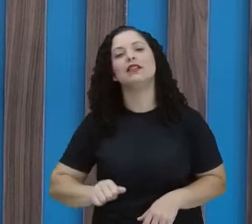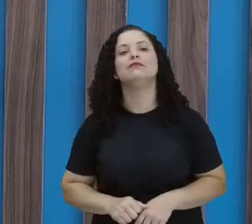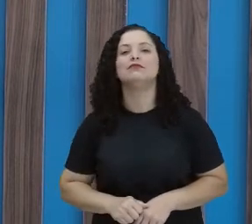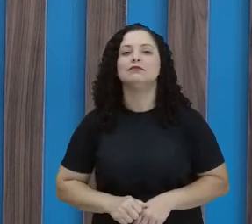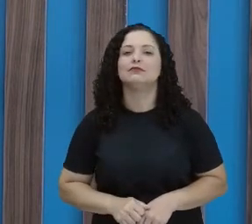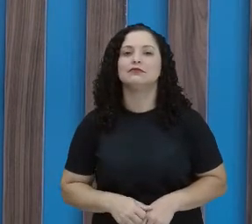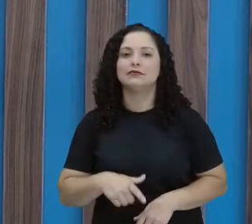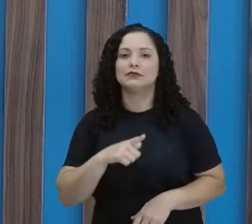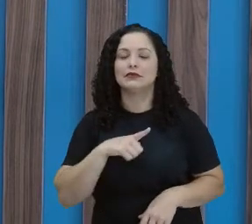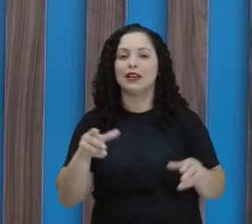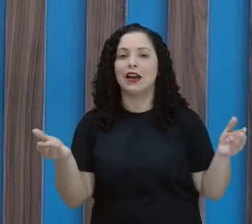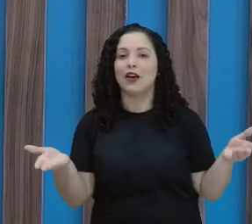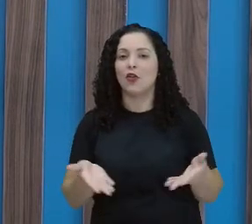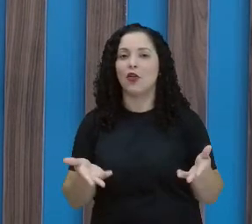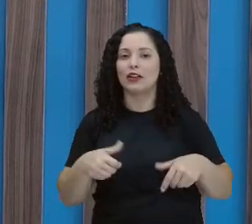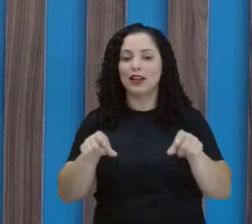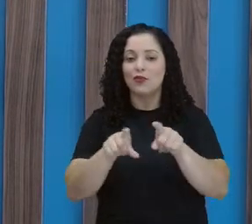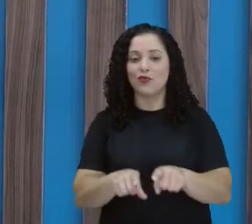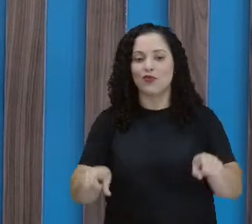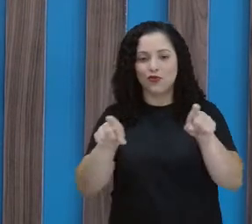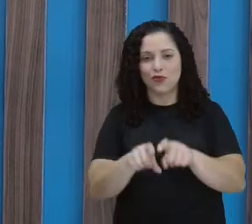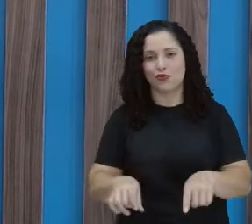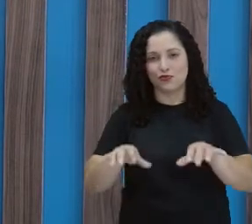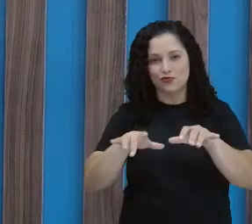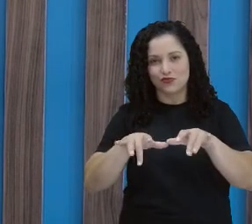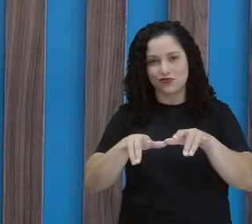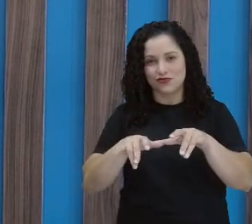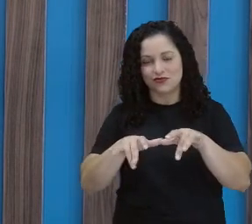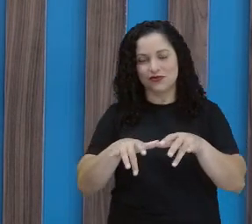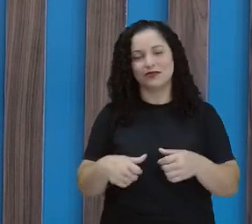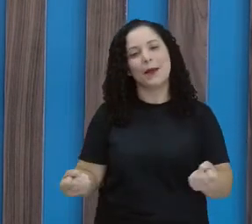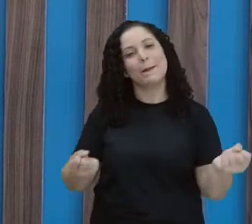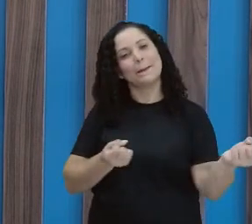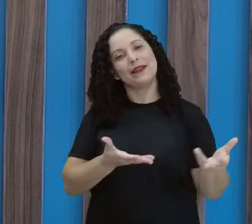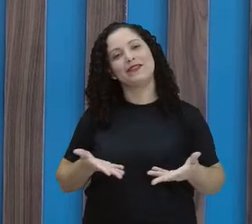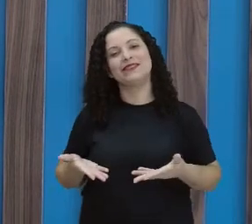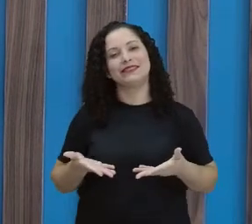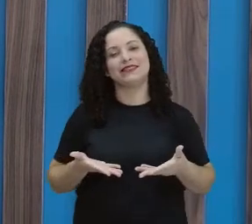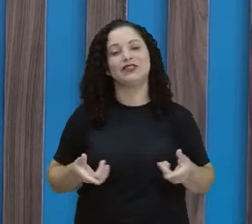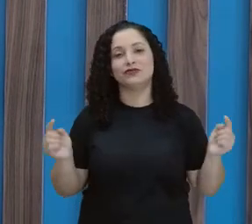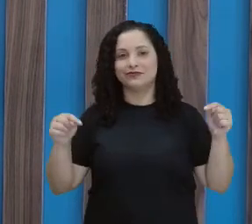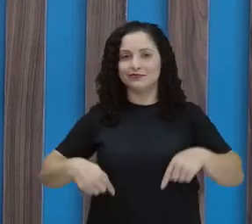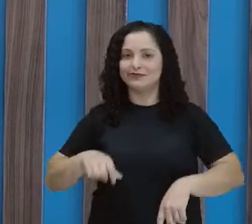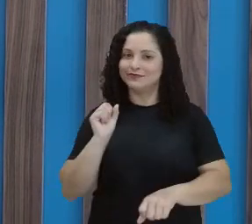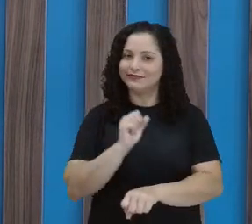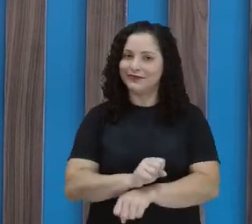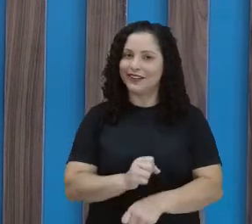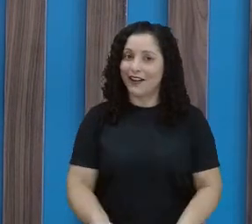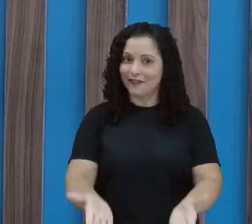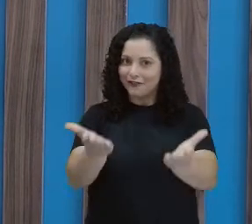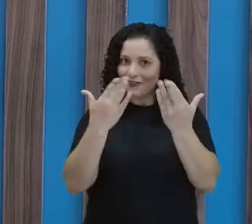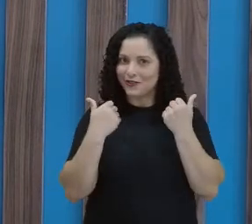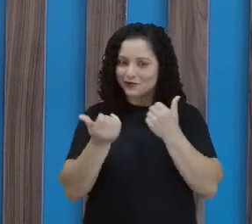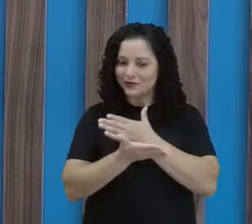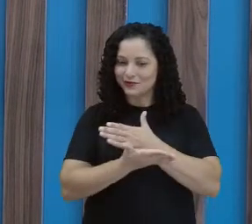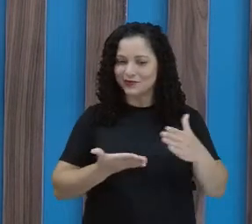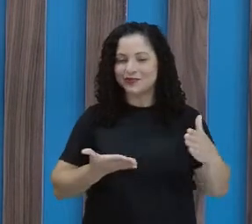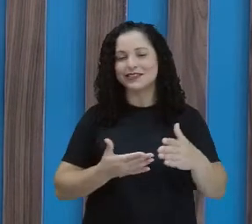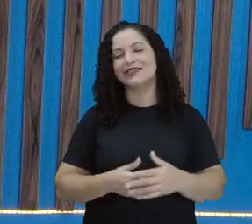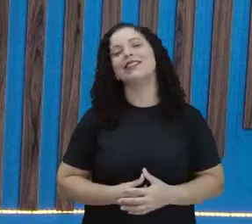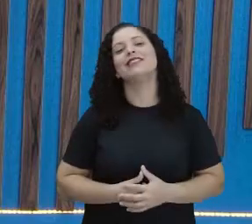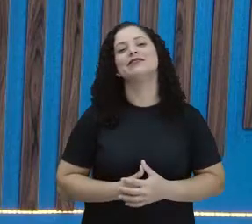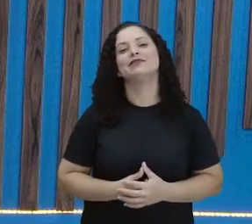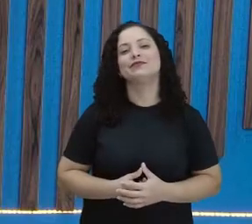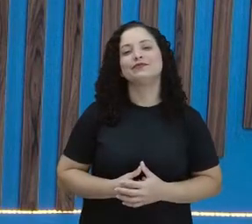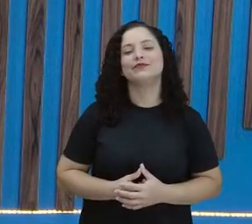figurinha, ela no computador. Sejam bem-vindas, crianças, viu? Estamos aqui, vamos embora para a aula da professora Eliane. E